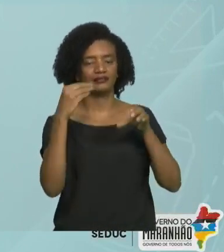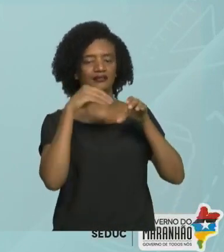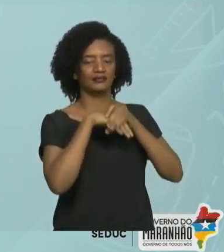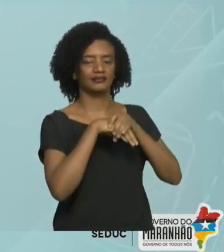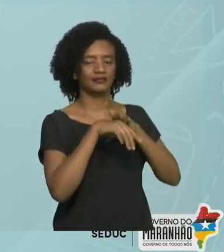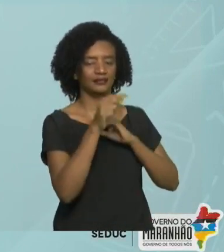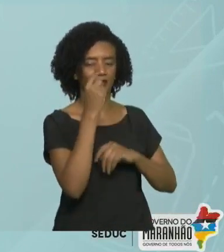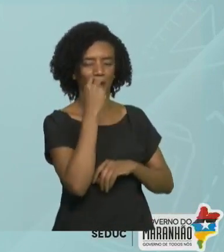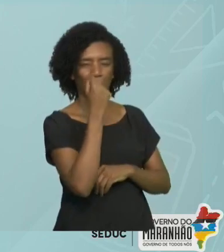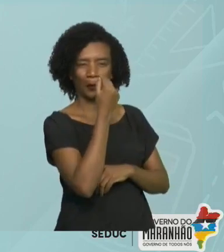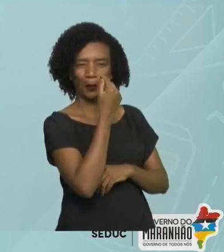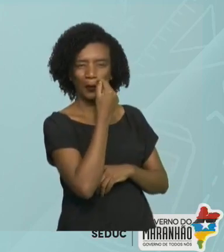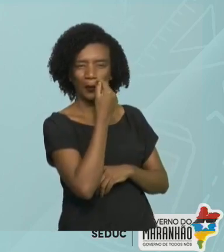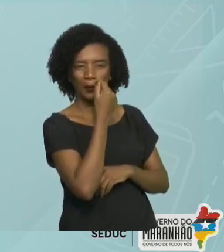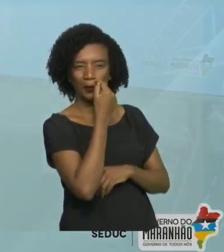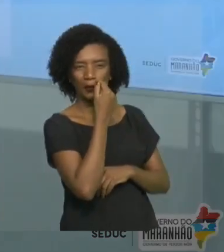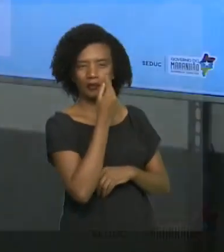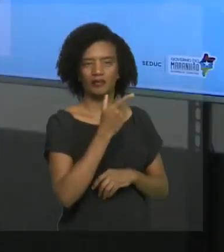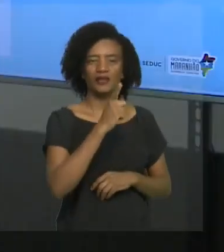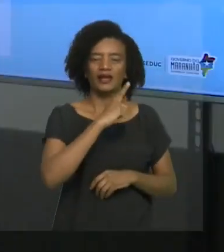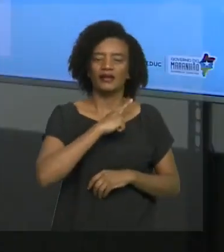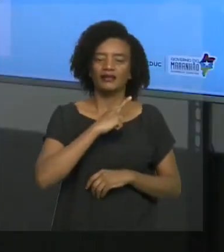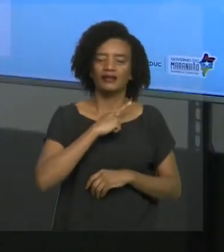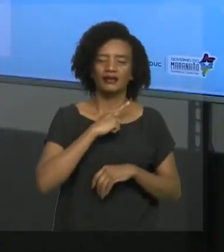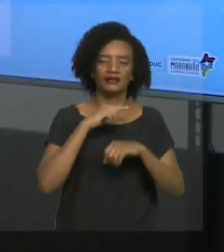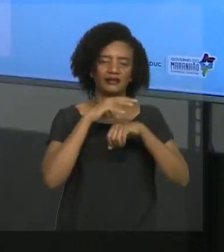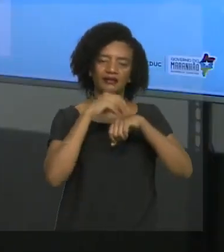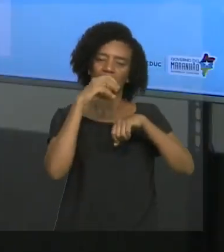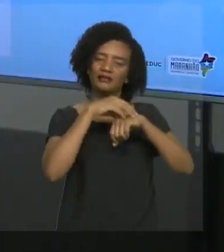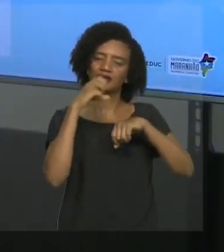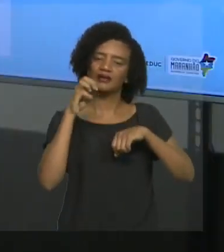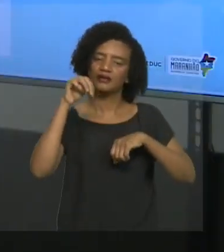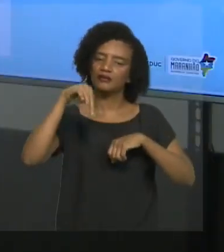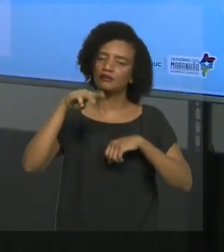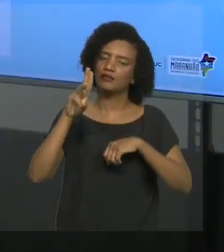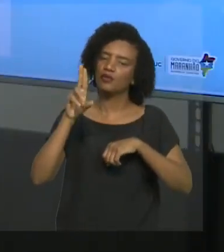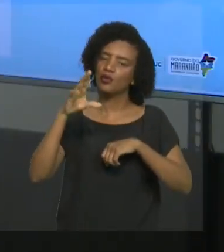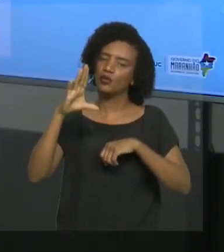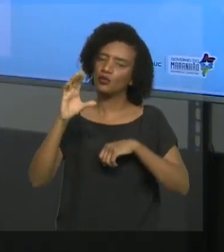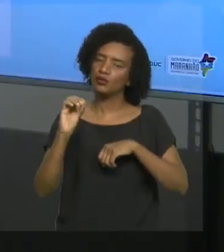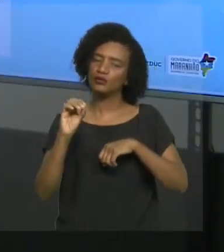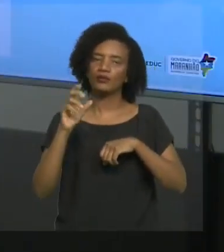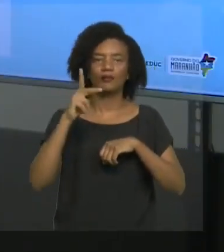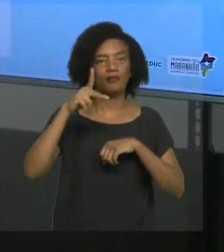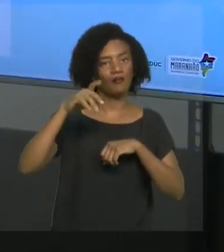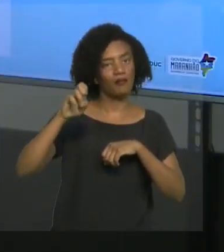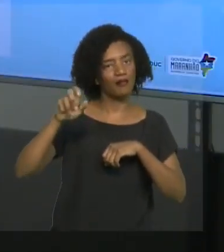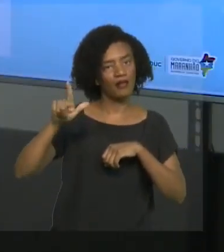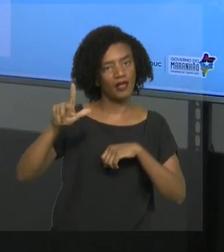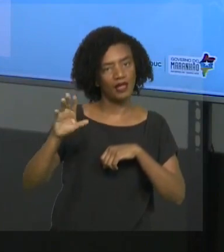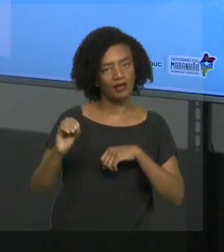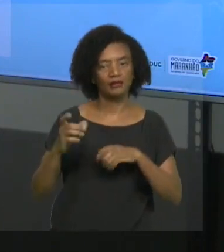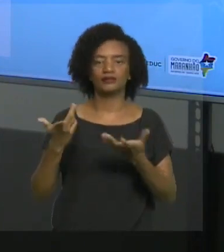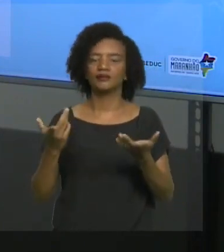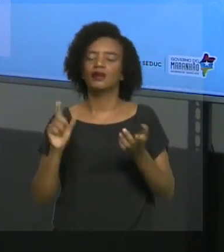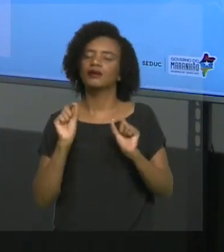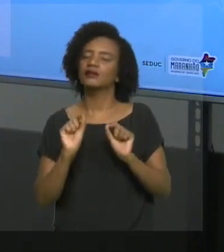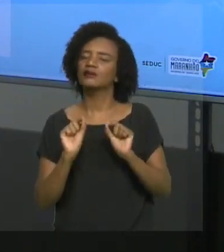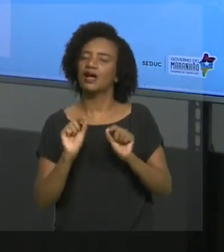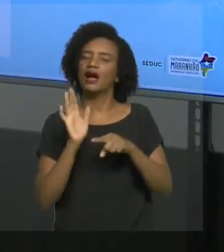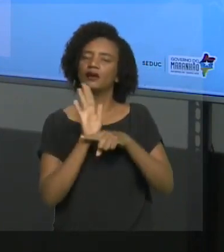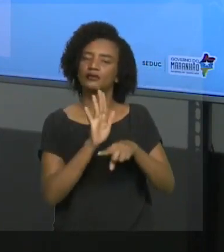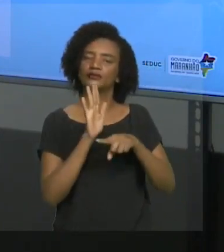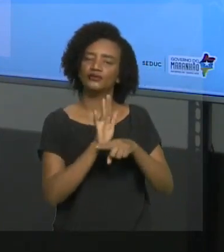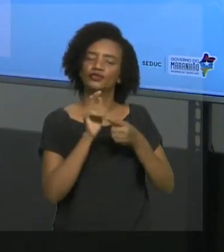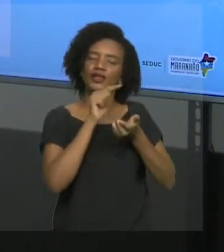nas narinas? Muco e pelo. Para que serve esse muco e pelo? Serve para filtrar o ar. Então, o